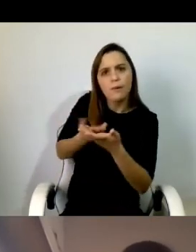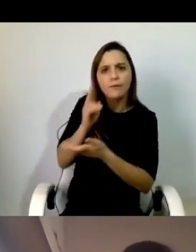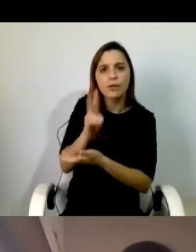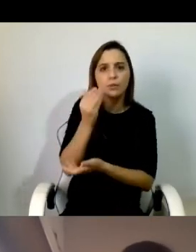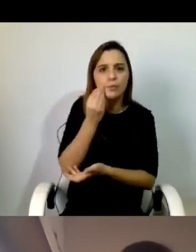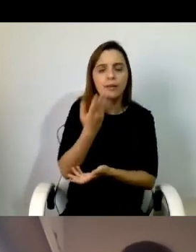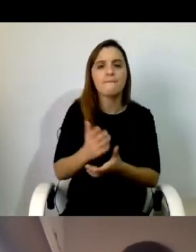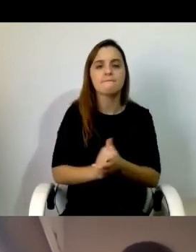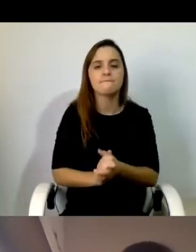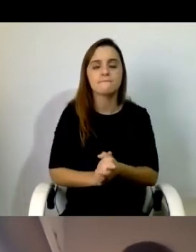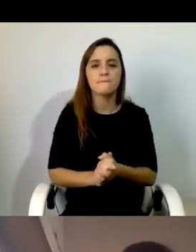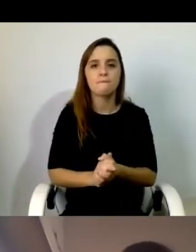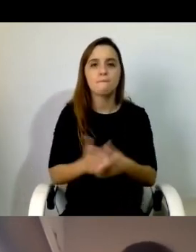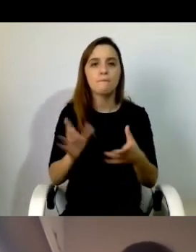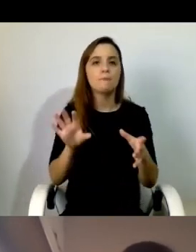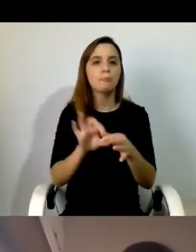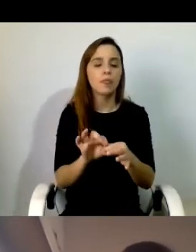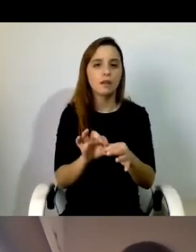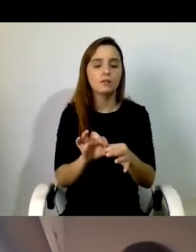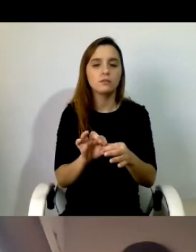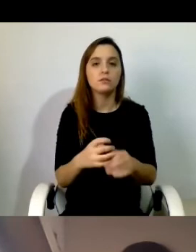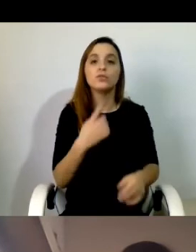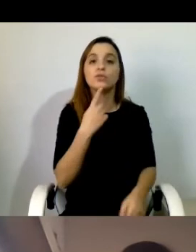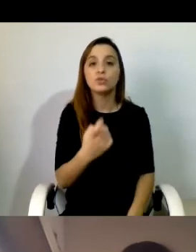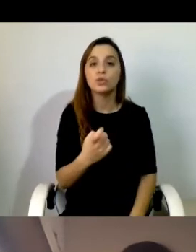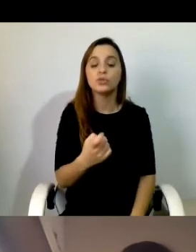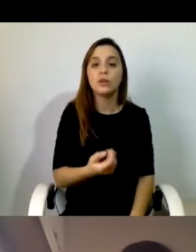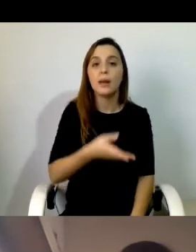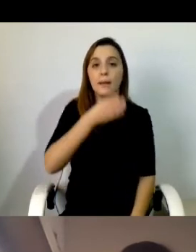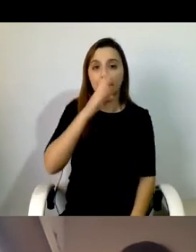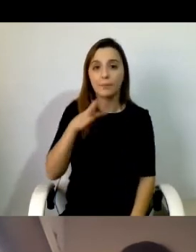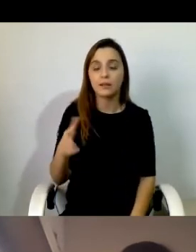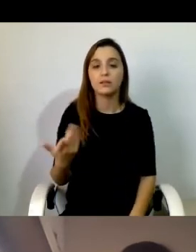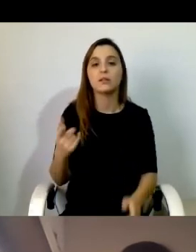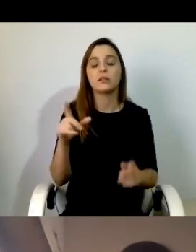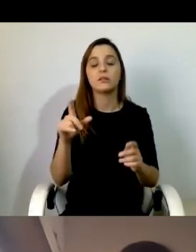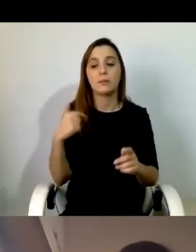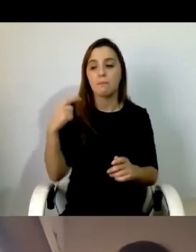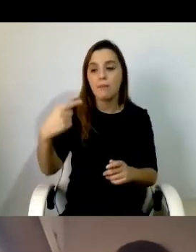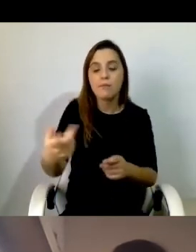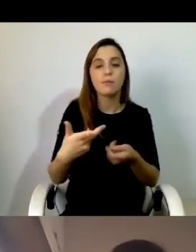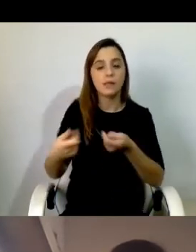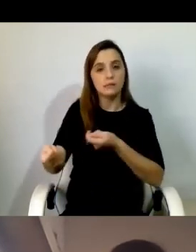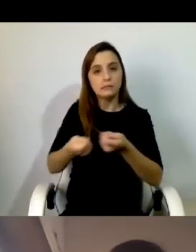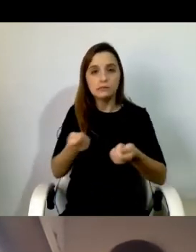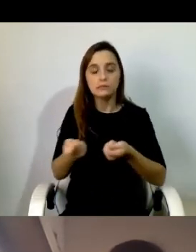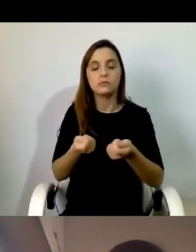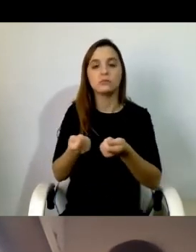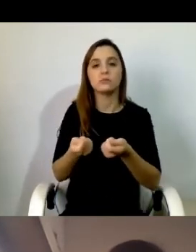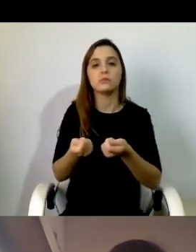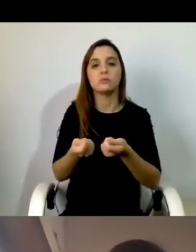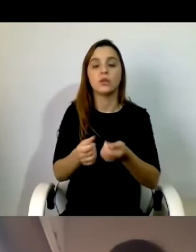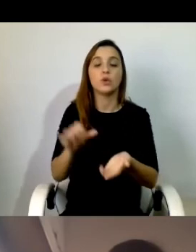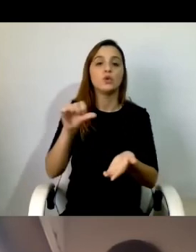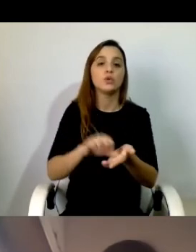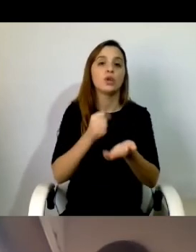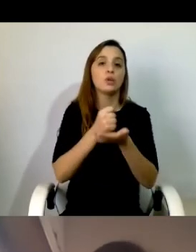Sobre as questões práticas da gestão diária do Centro de Apoio de